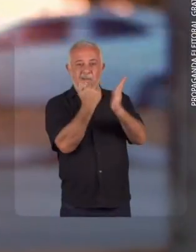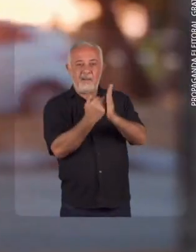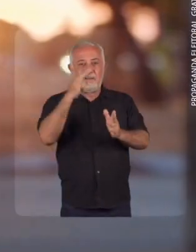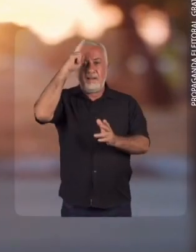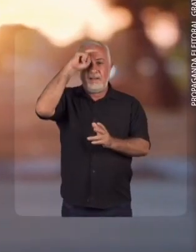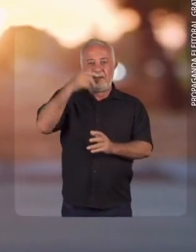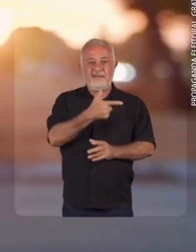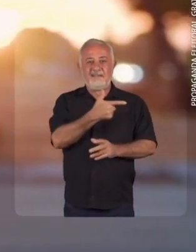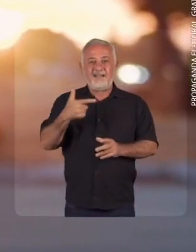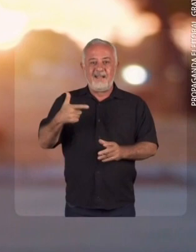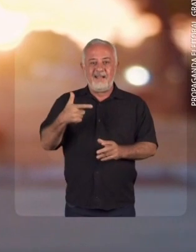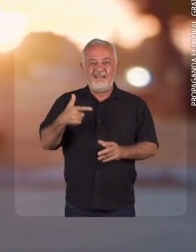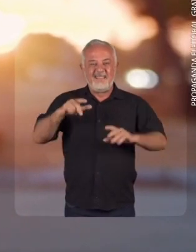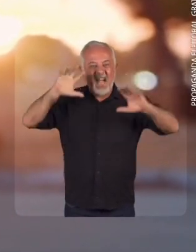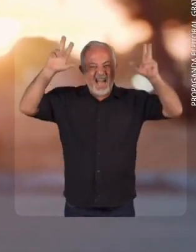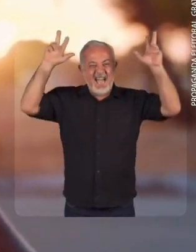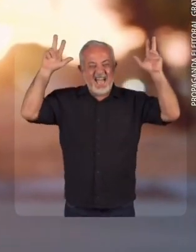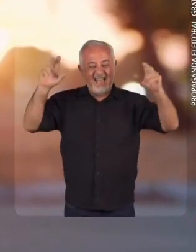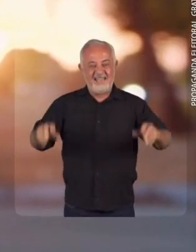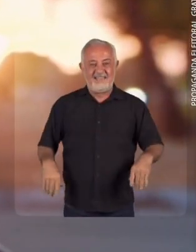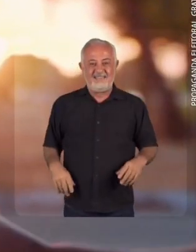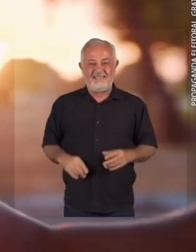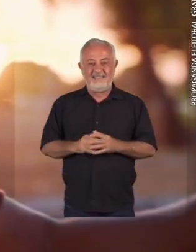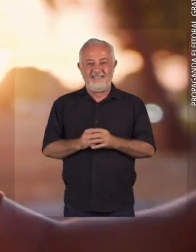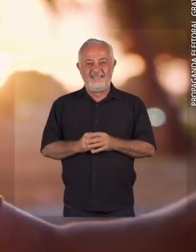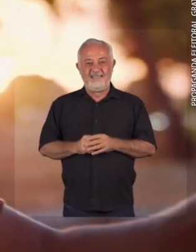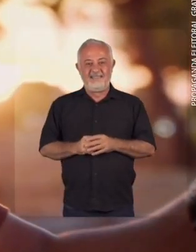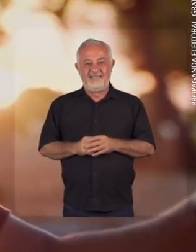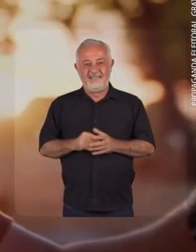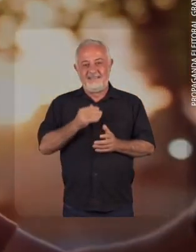Está começando o programa da Janad 22. Uou!